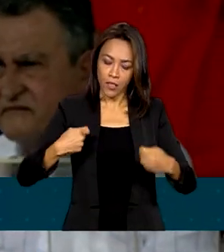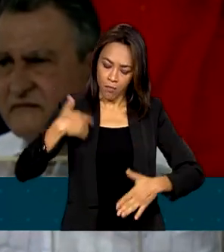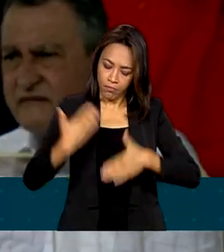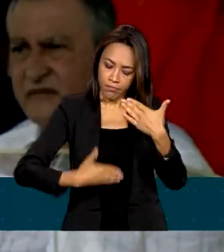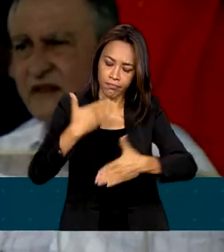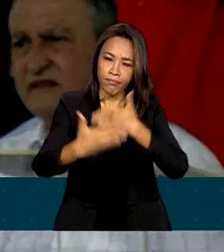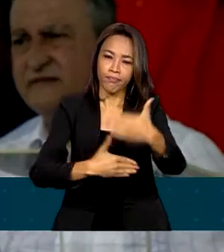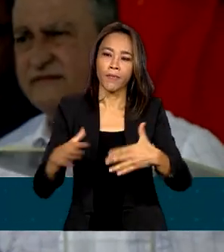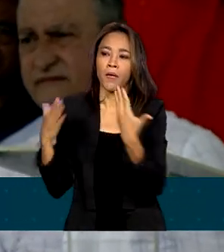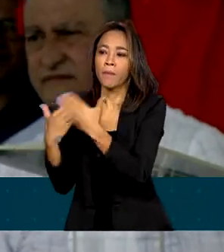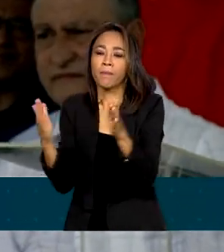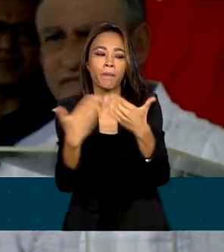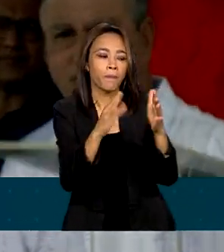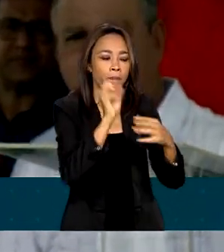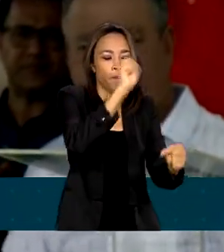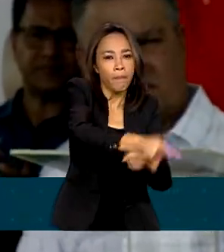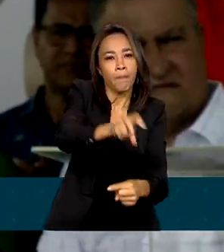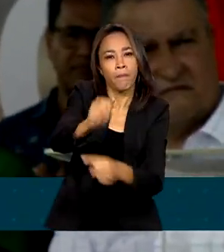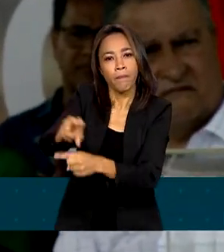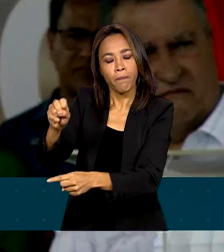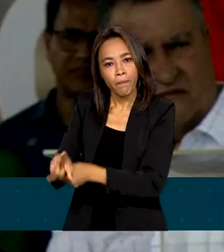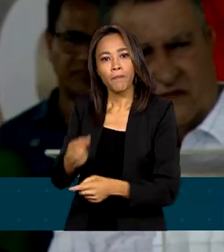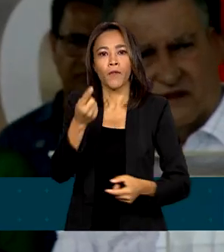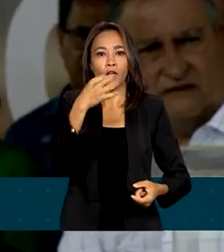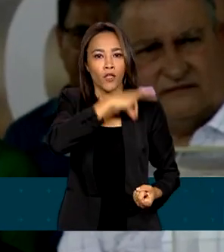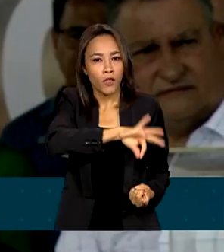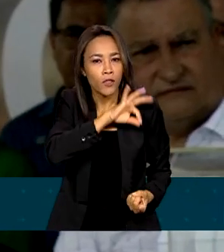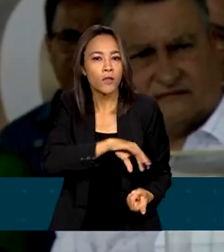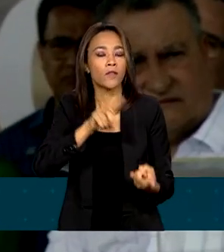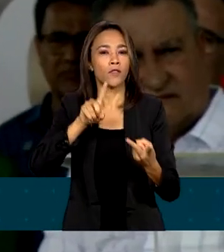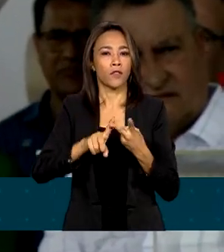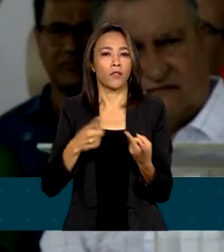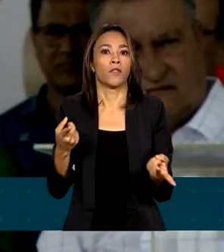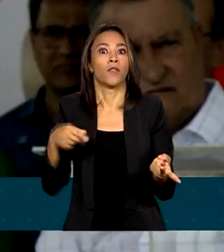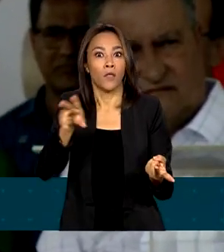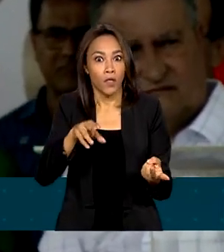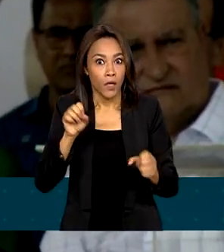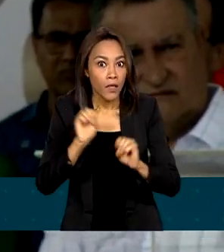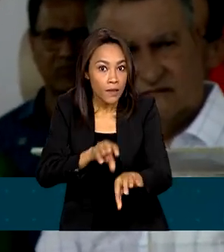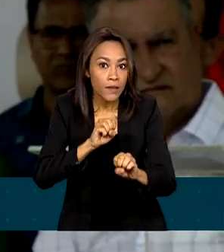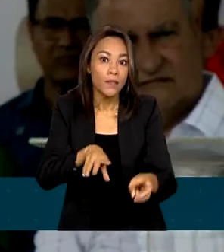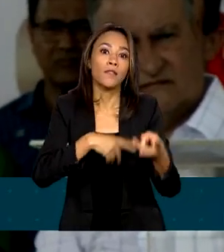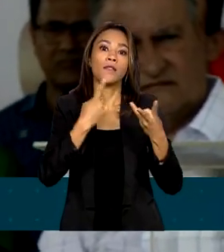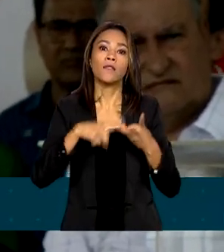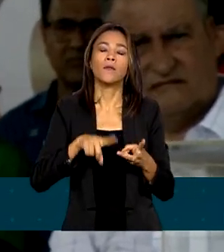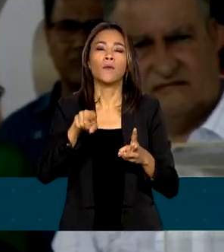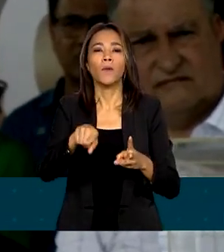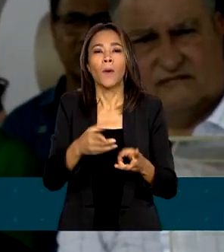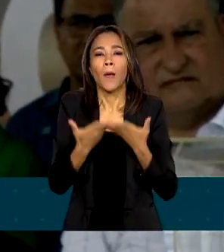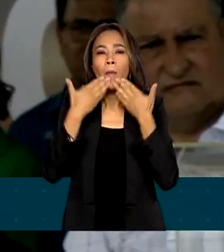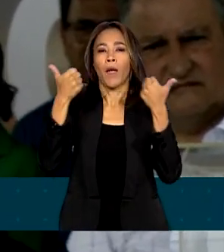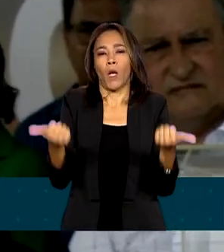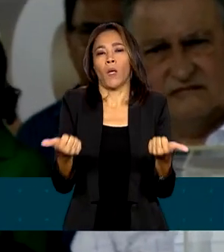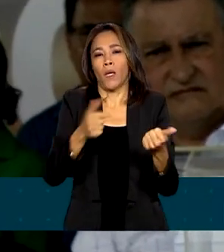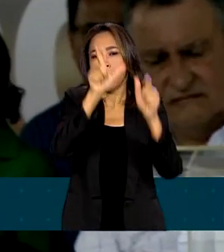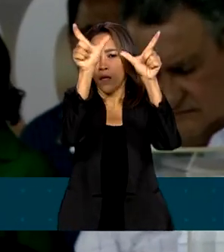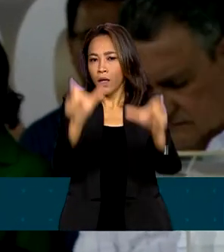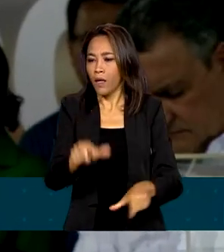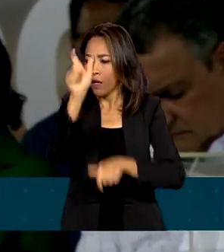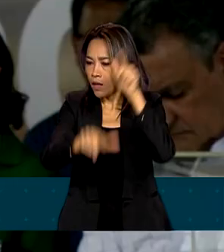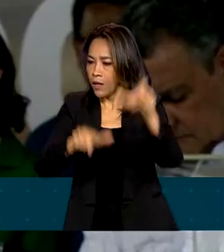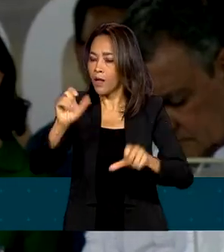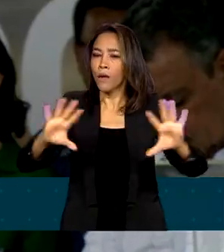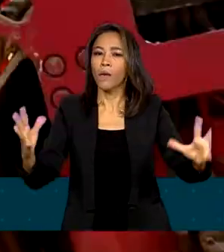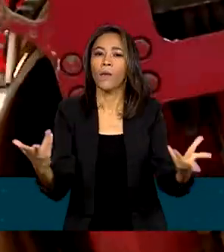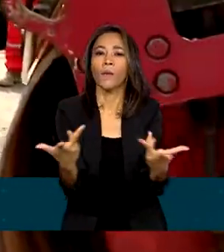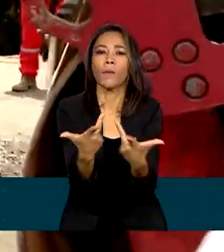gerar emprego, gerar renda, gerar consumo, gerar educação, gerar melhoria da qualidade de vida para